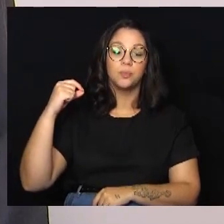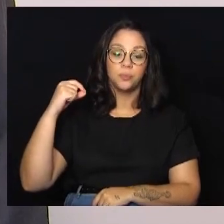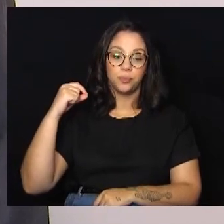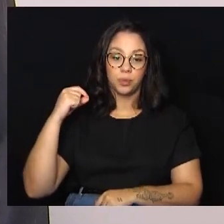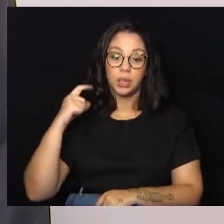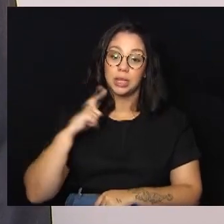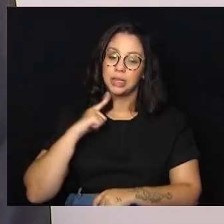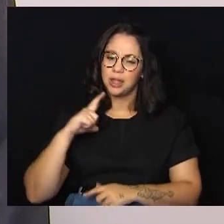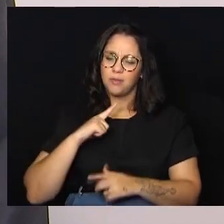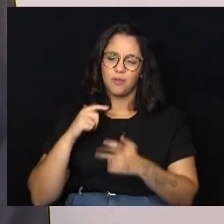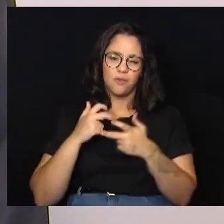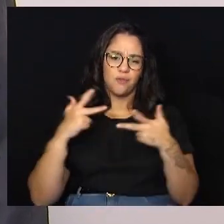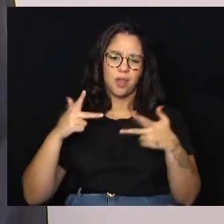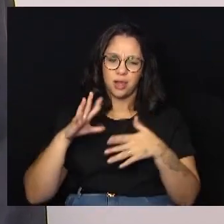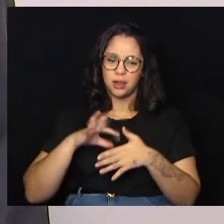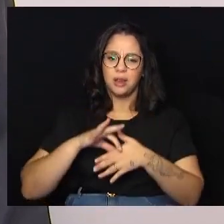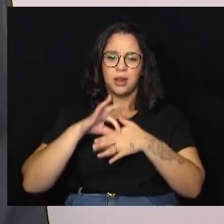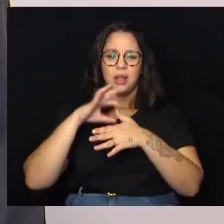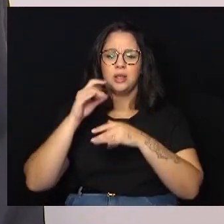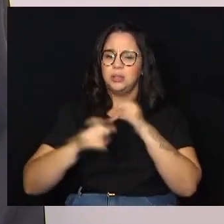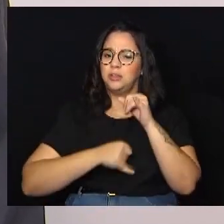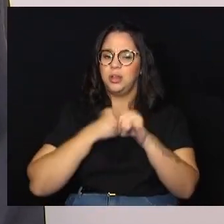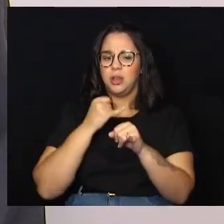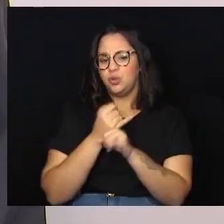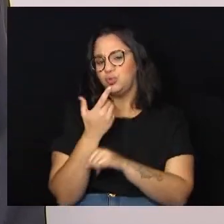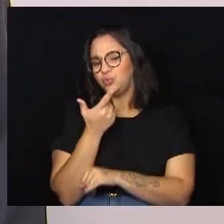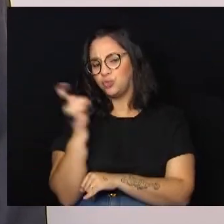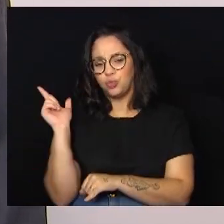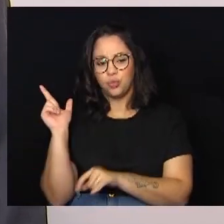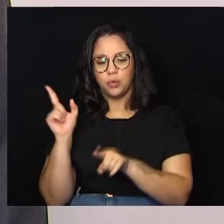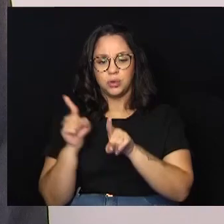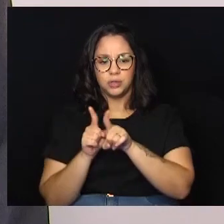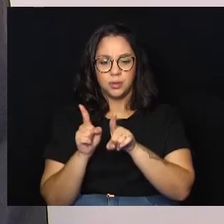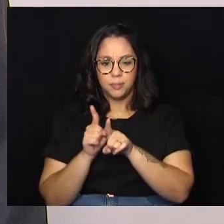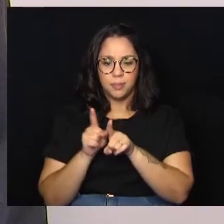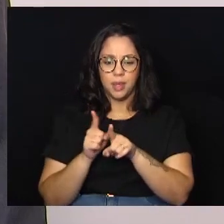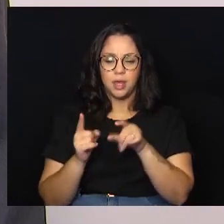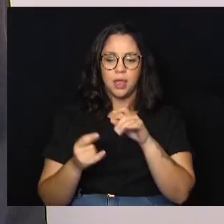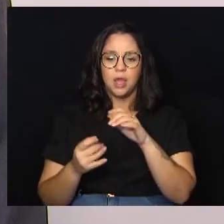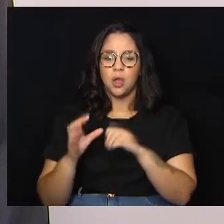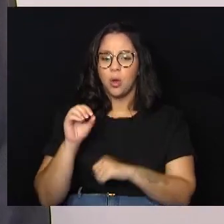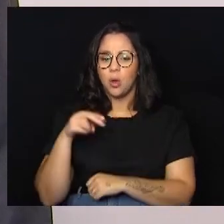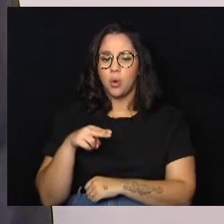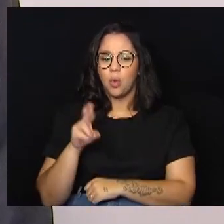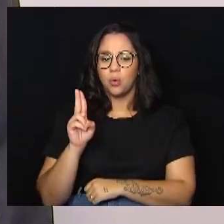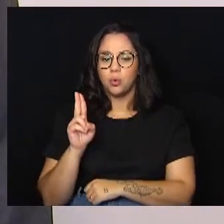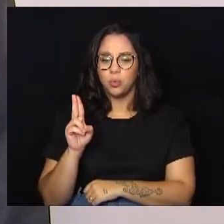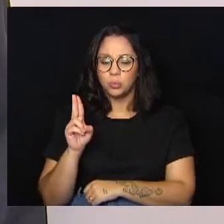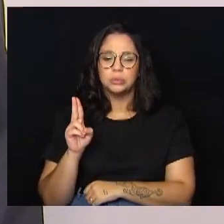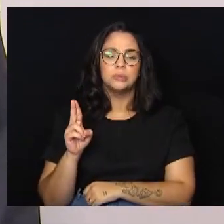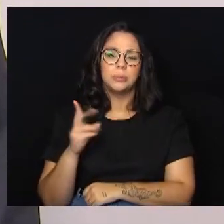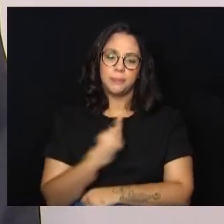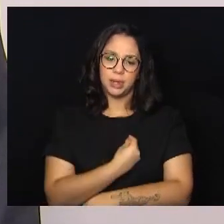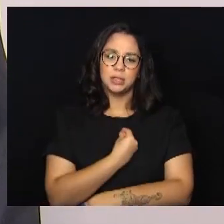realizado com várias personalidades internacionais, embaixadores da ONU também vão comparecer,